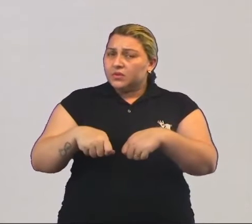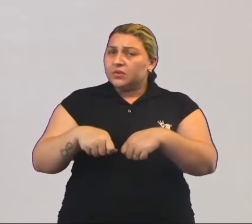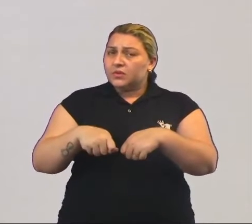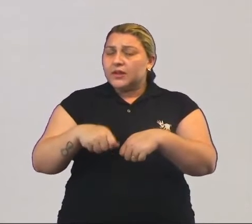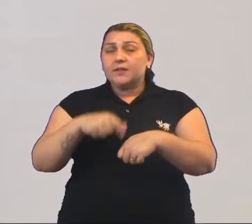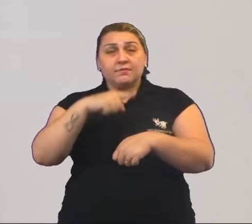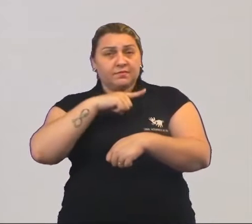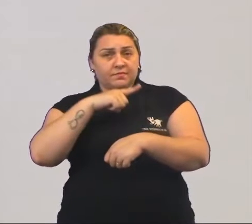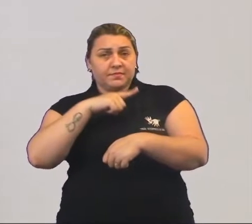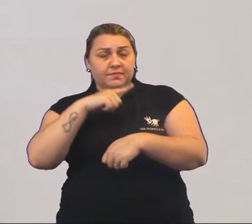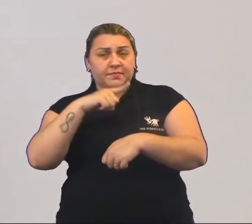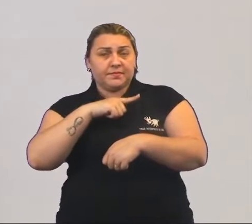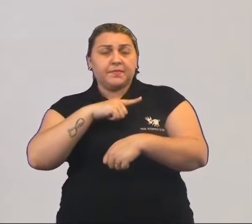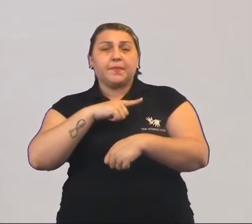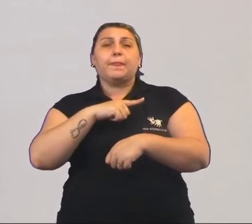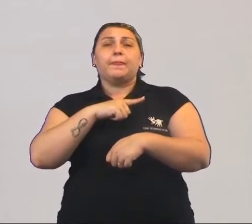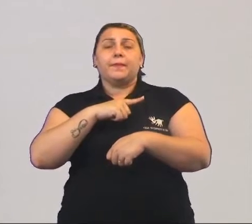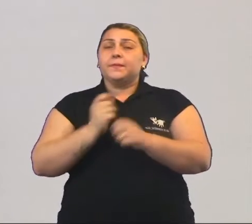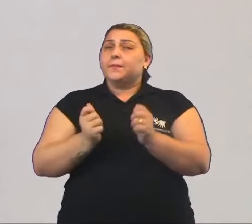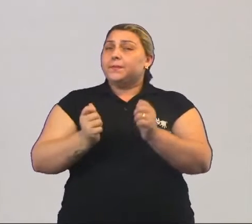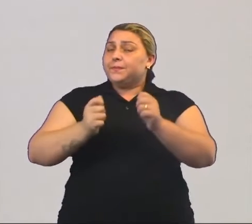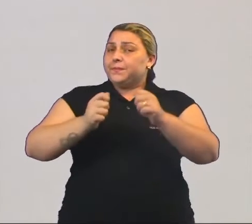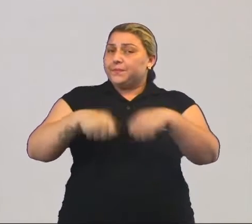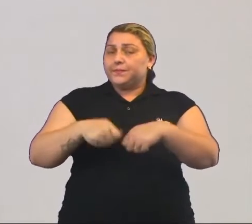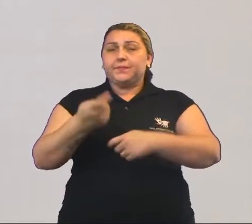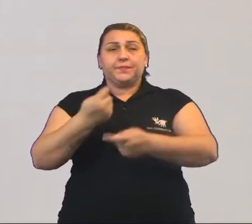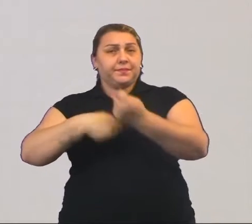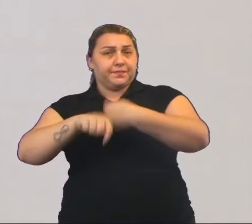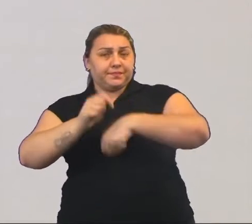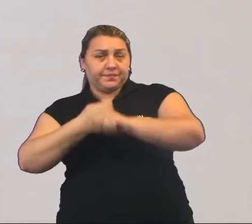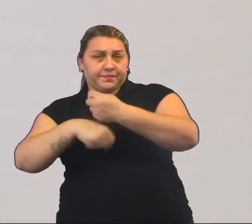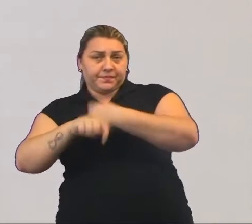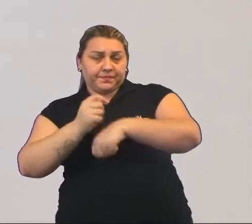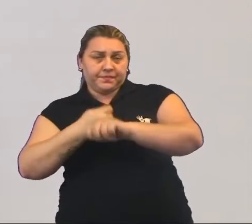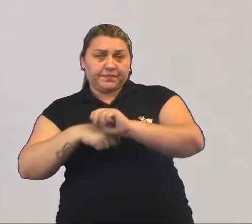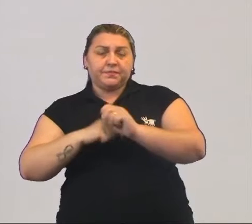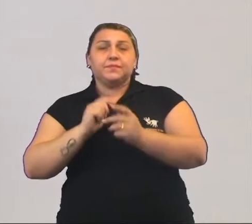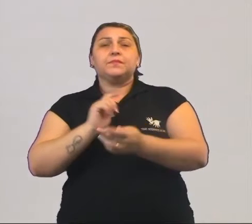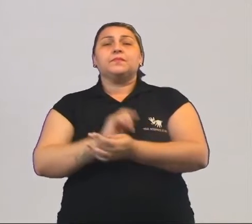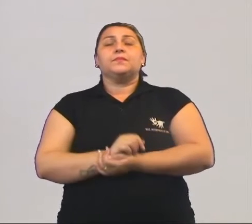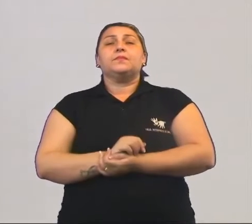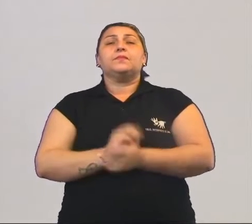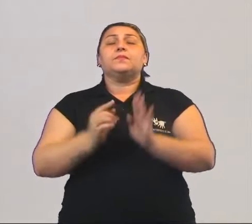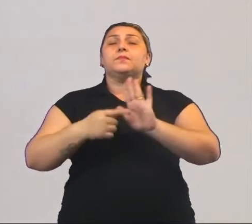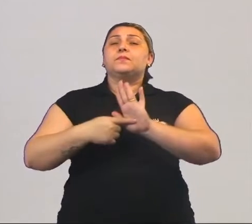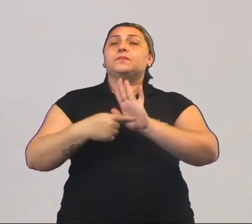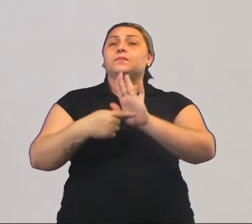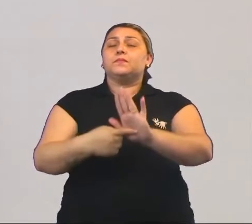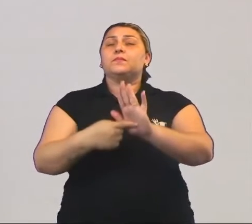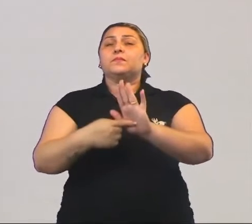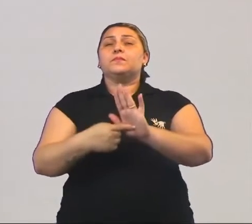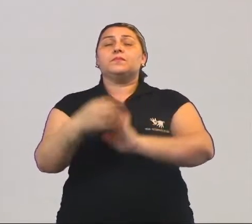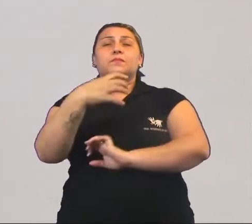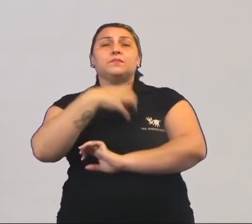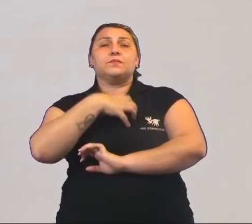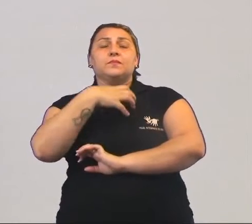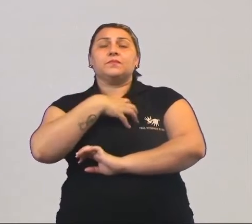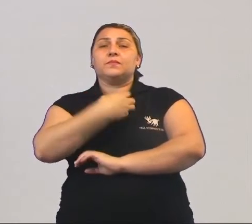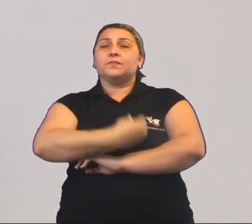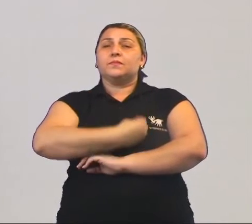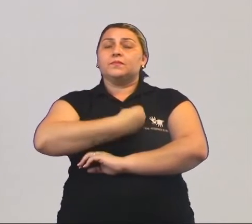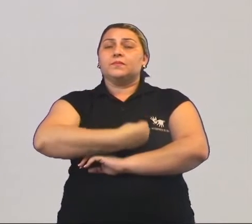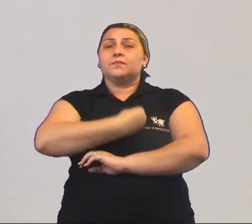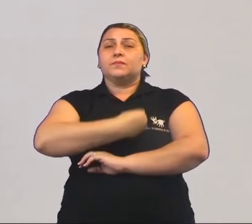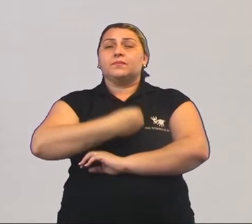indivíduo ele dispõe. Essas condições econômicas é que acabam determinando a forma de viver